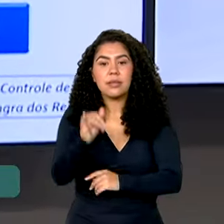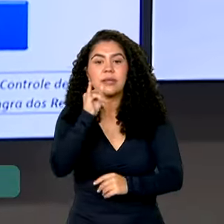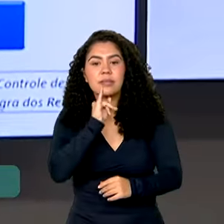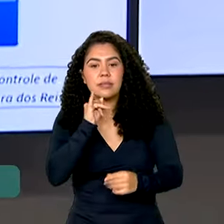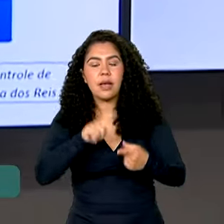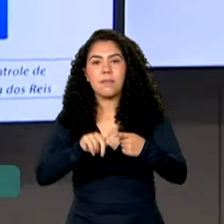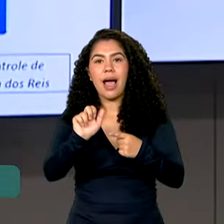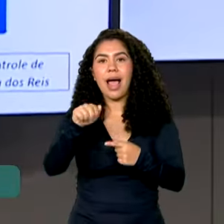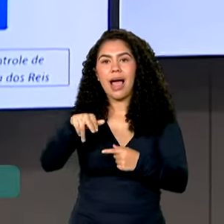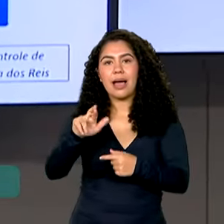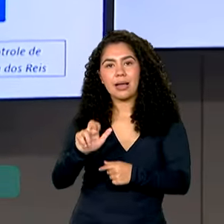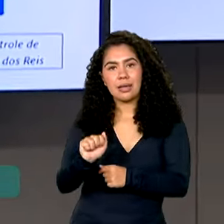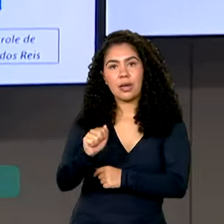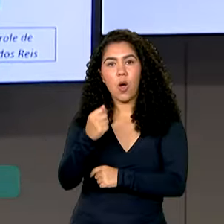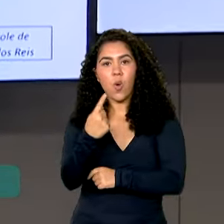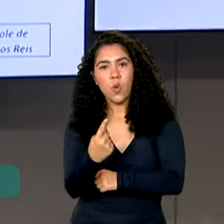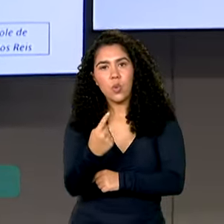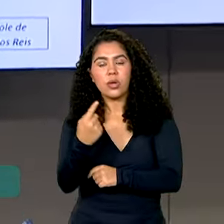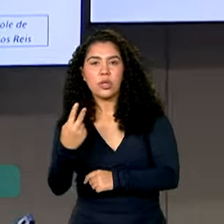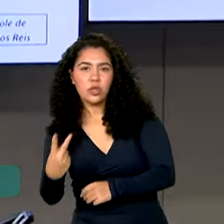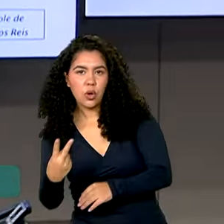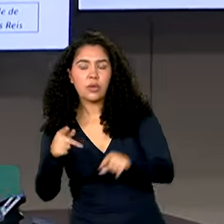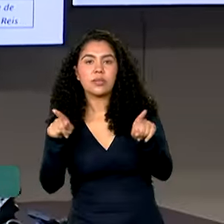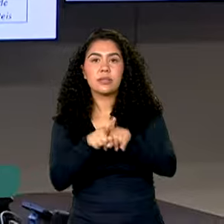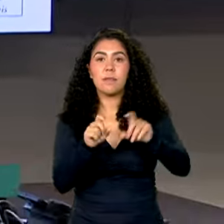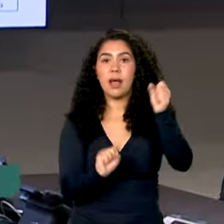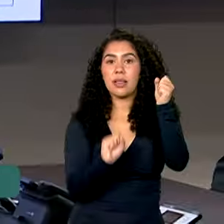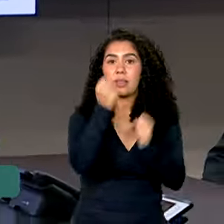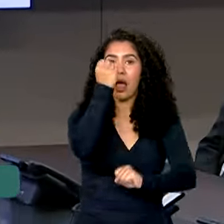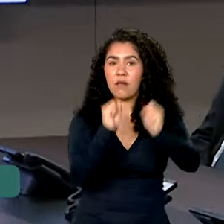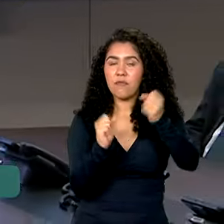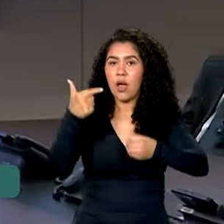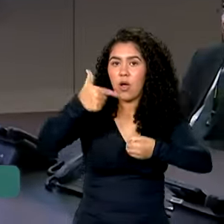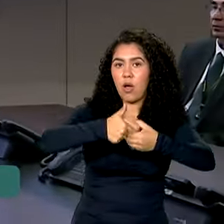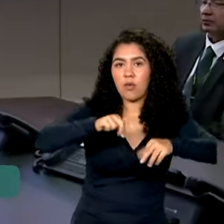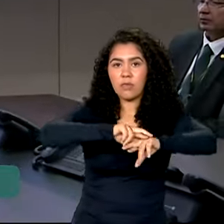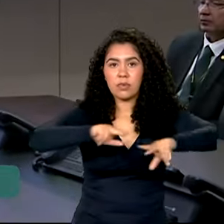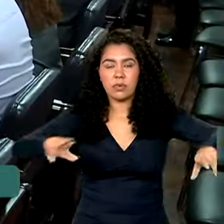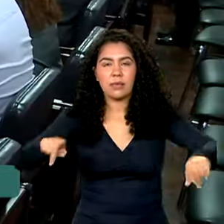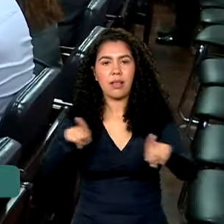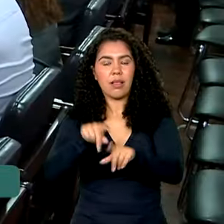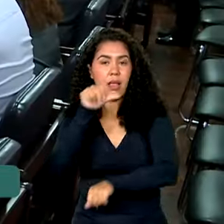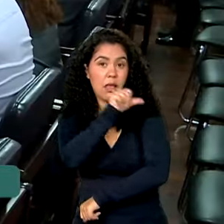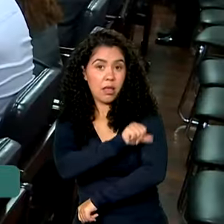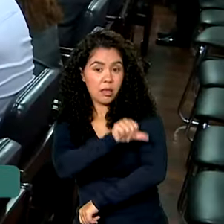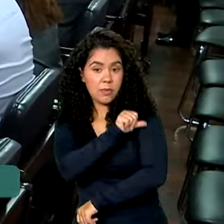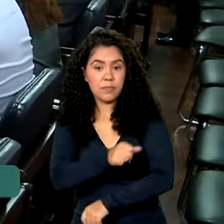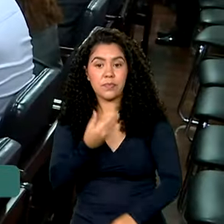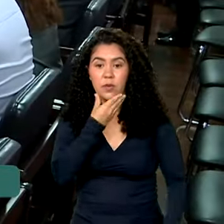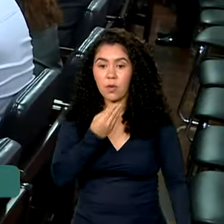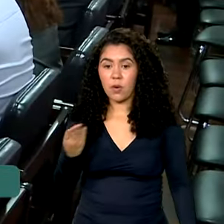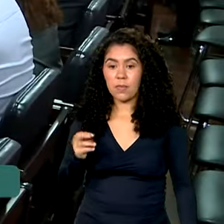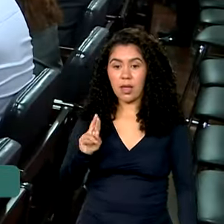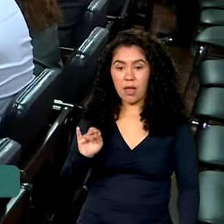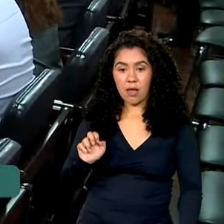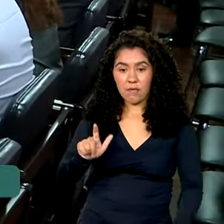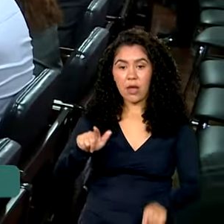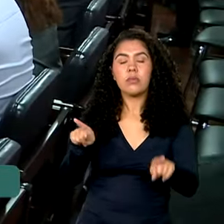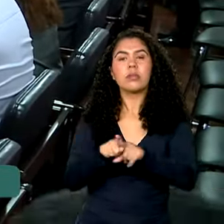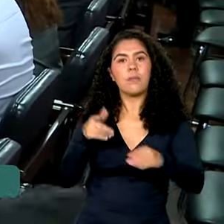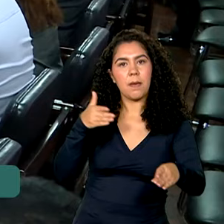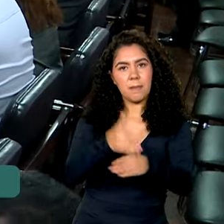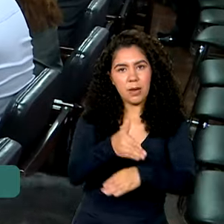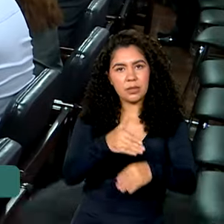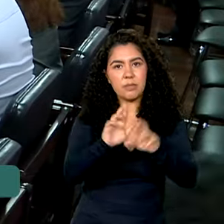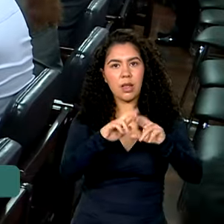1 e 2, em Angra dos Reis, e da fábrica de combustíveis nucleares em Resende, no Rio de Janeiro. Rafael Grossi também participou da reunião do